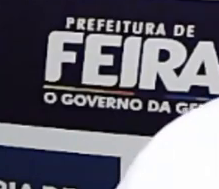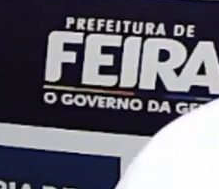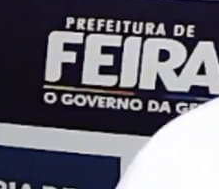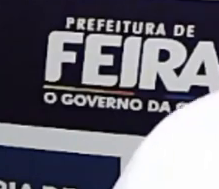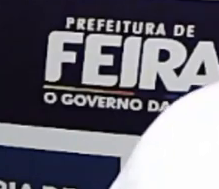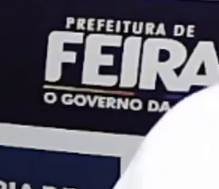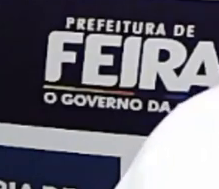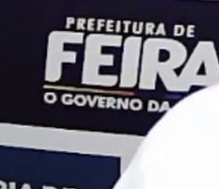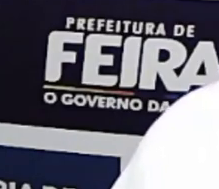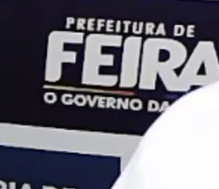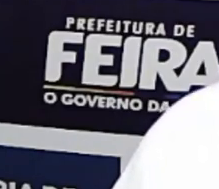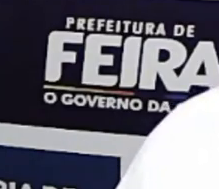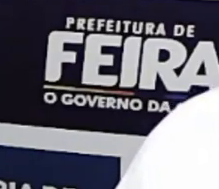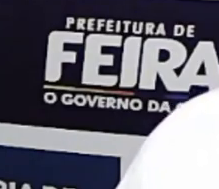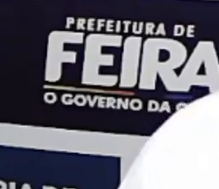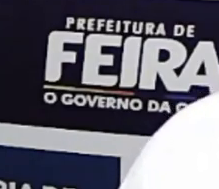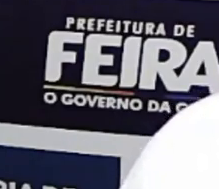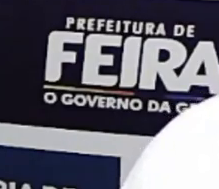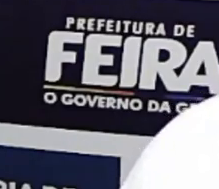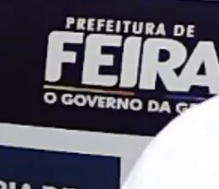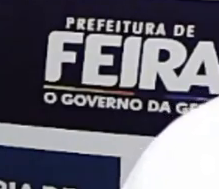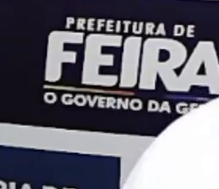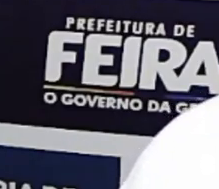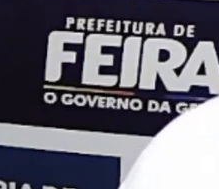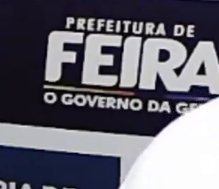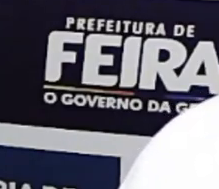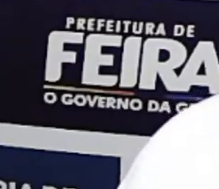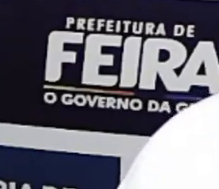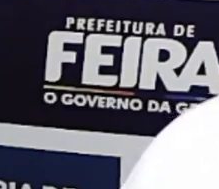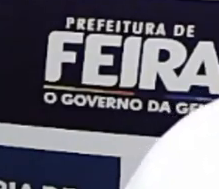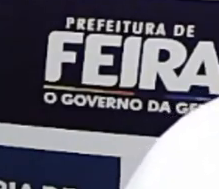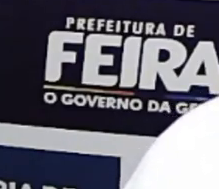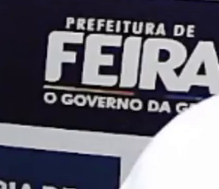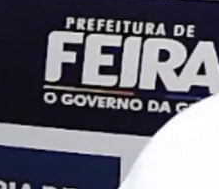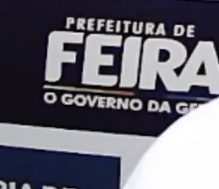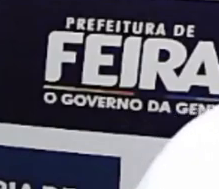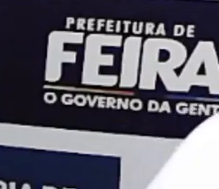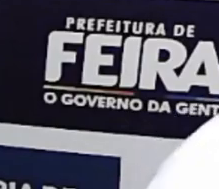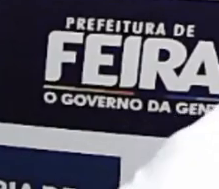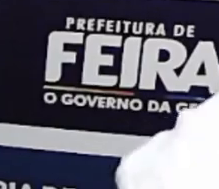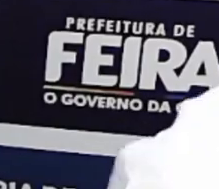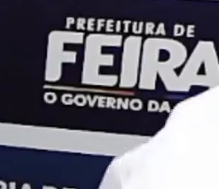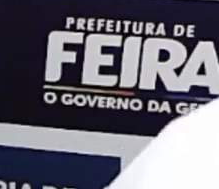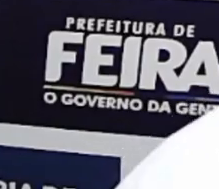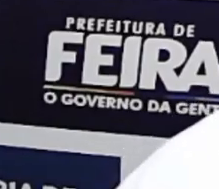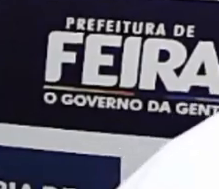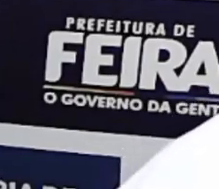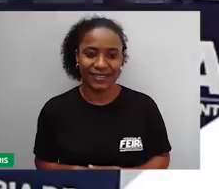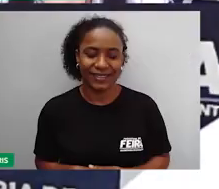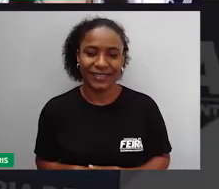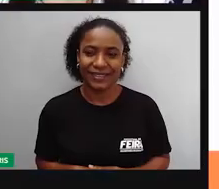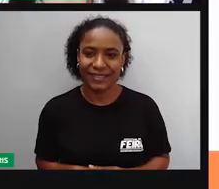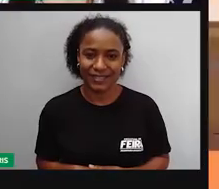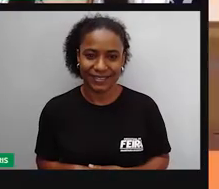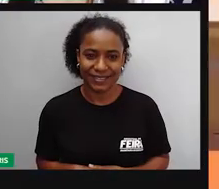ou seu professor prepara que vocês façam em casa. Então, vamos lá saber sobre o que estudaremos hoje.